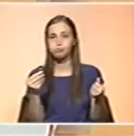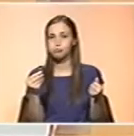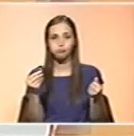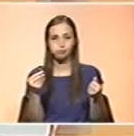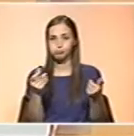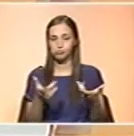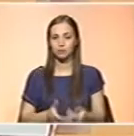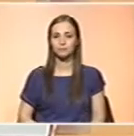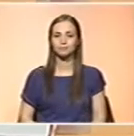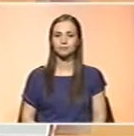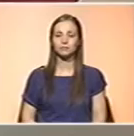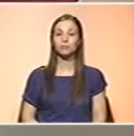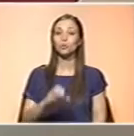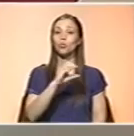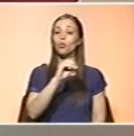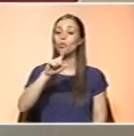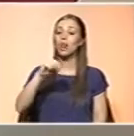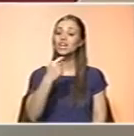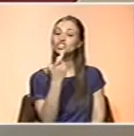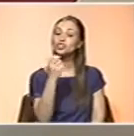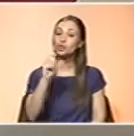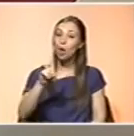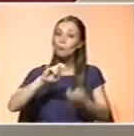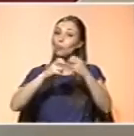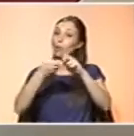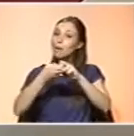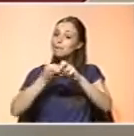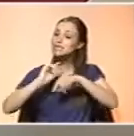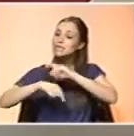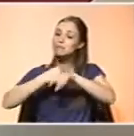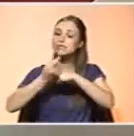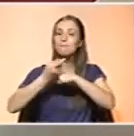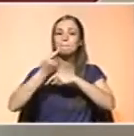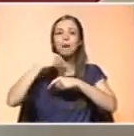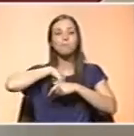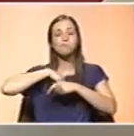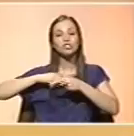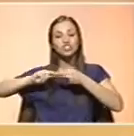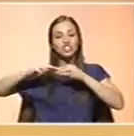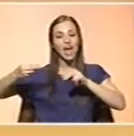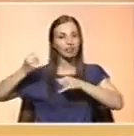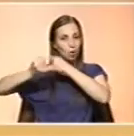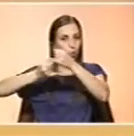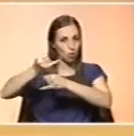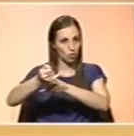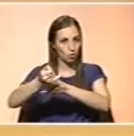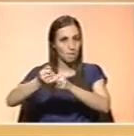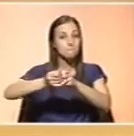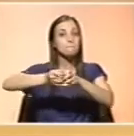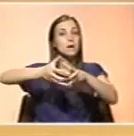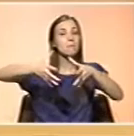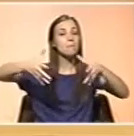aumento do colesterol sempre esteve na população. O genético. O tal de origem genética. O que está a aumentar é o que resulta de